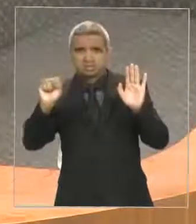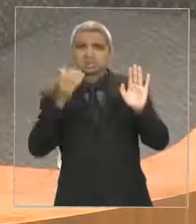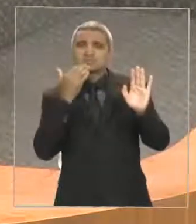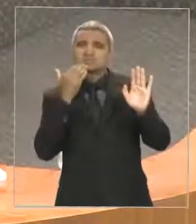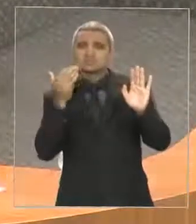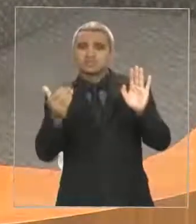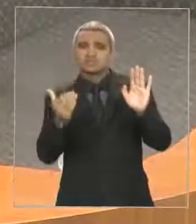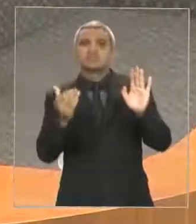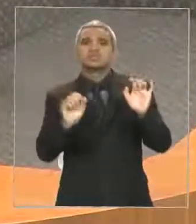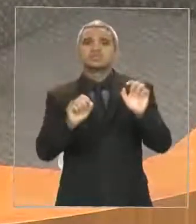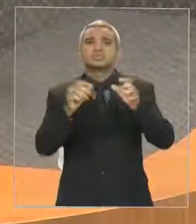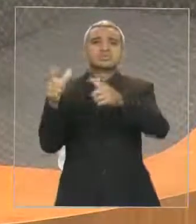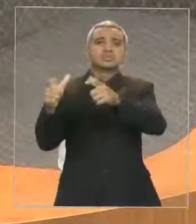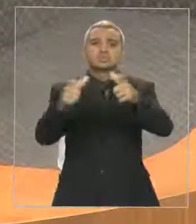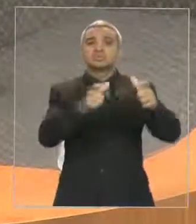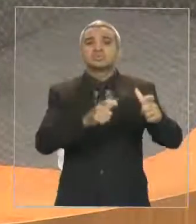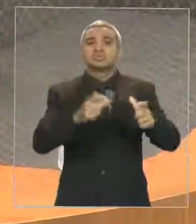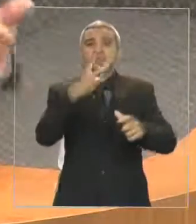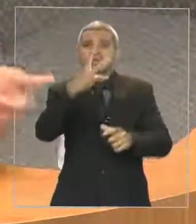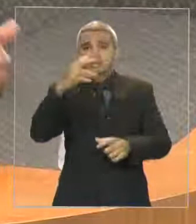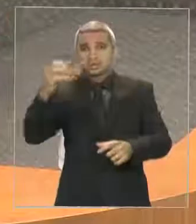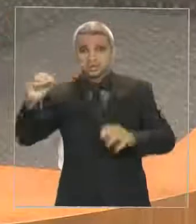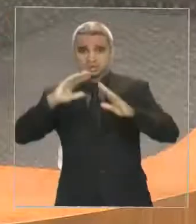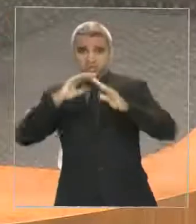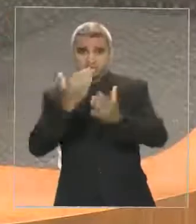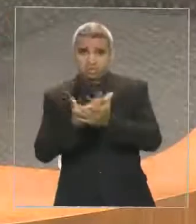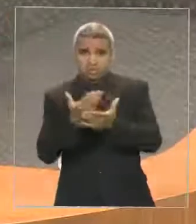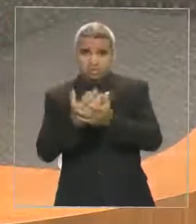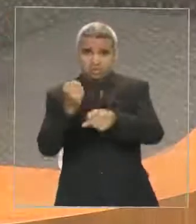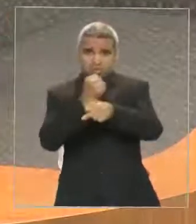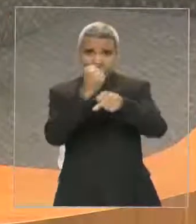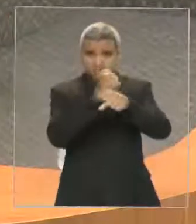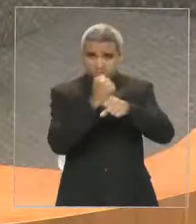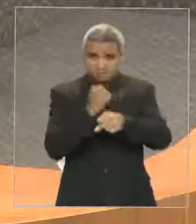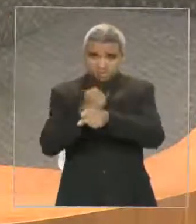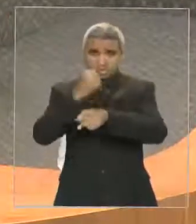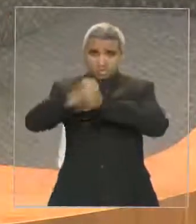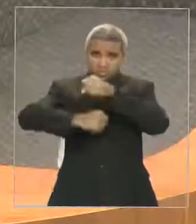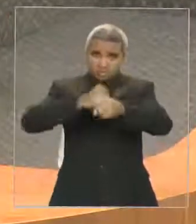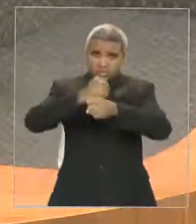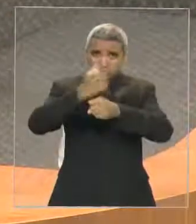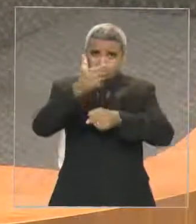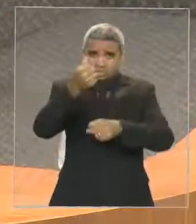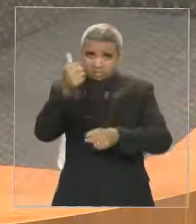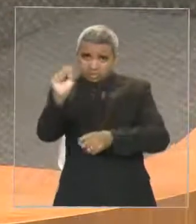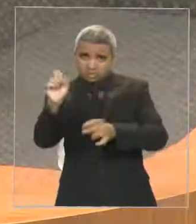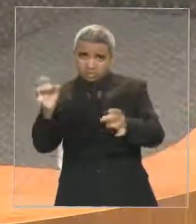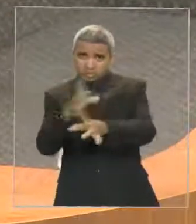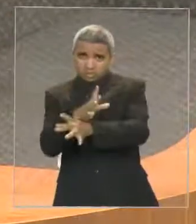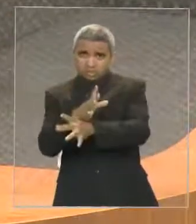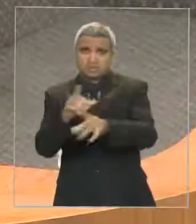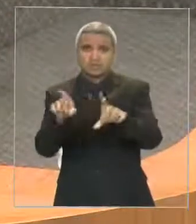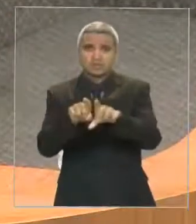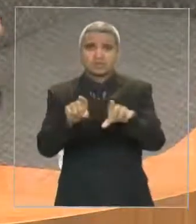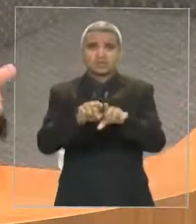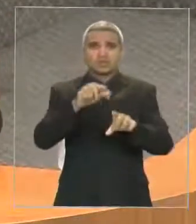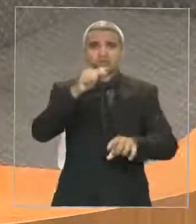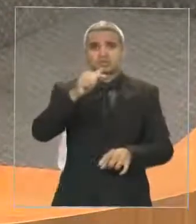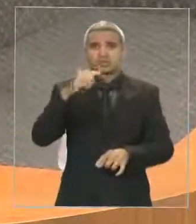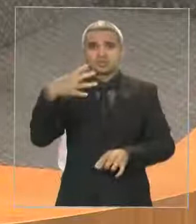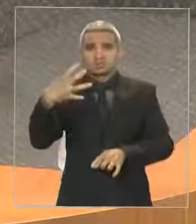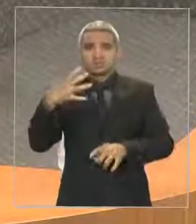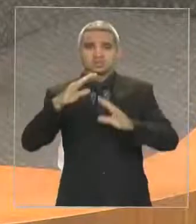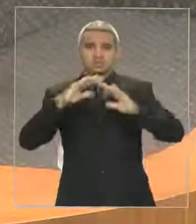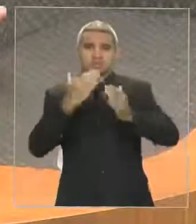das 300 escolas que estão sendo construídas e serão concluídas até o ano que vem e das 574 escolas em